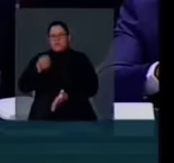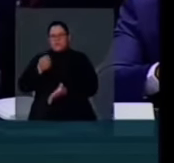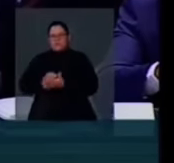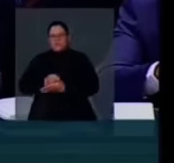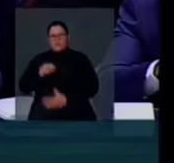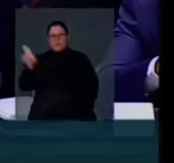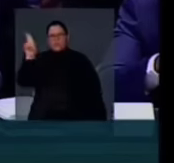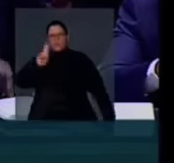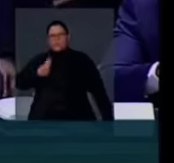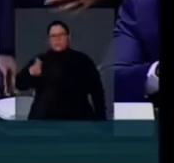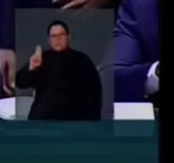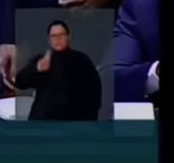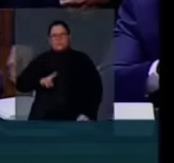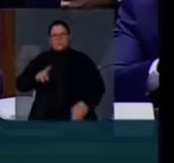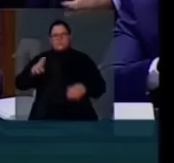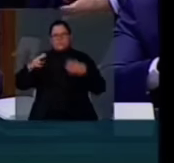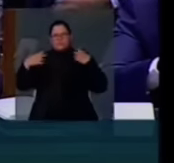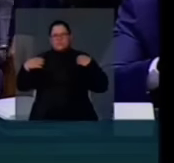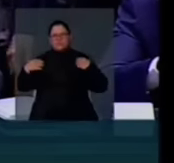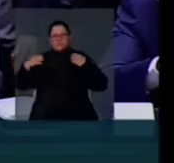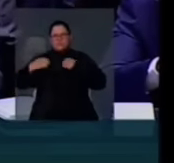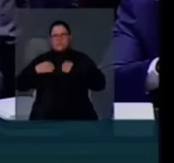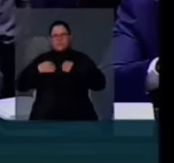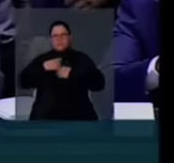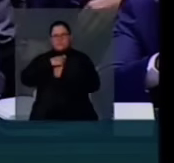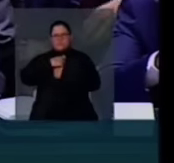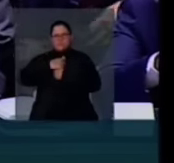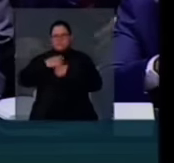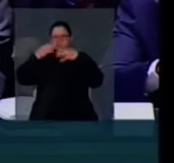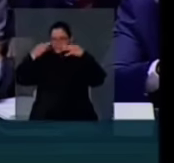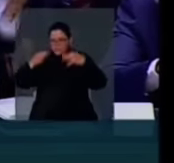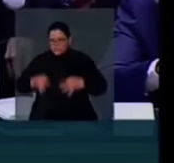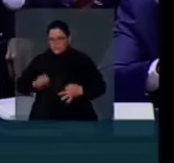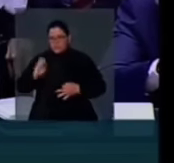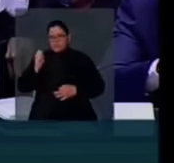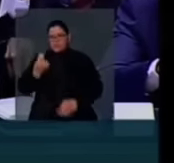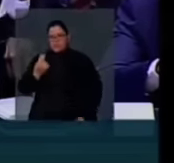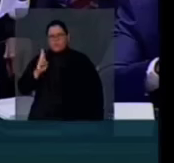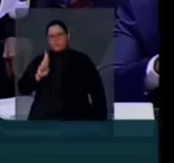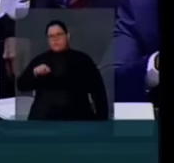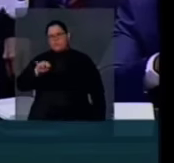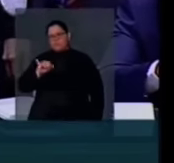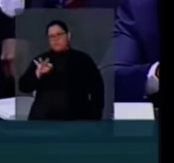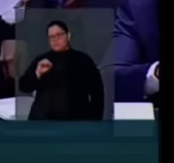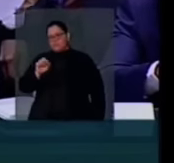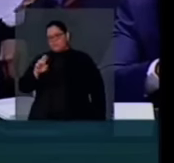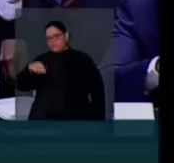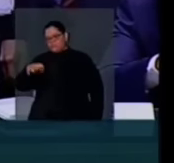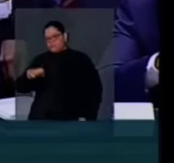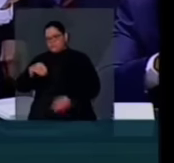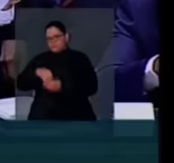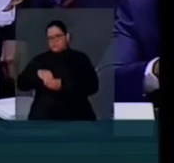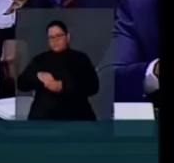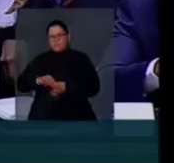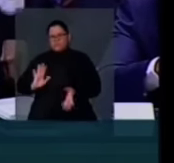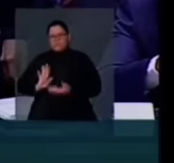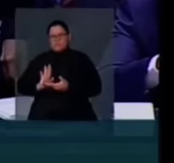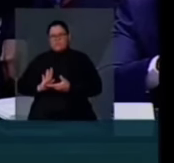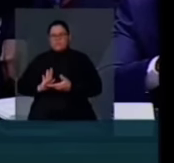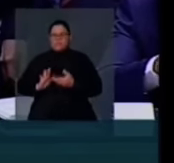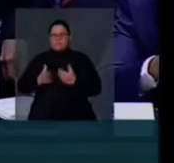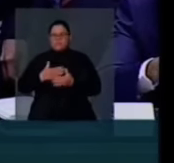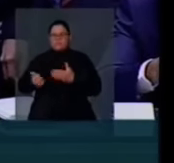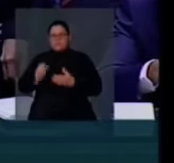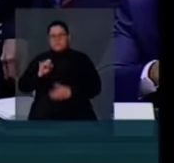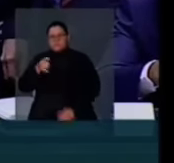traje de passeio completo ou uniforme nas dependências da referida casa. O ato 63. Qualquer coisa, quem quiser,